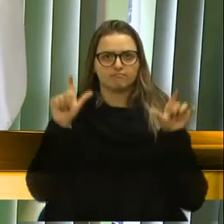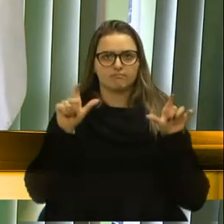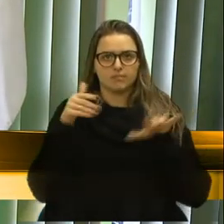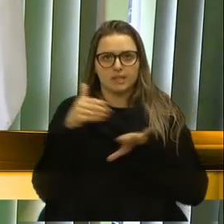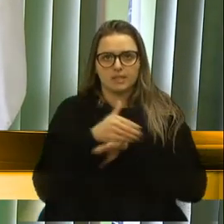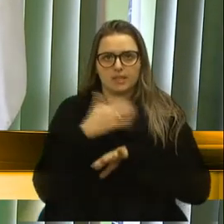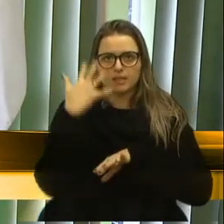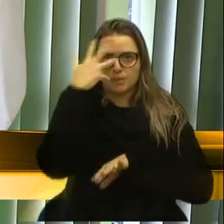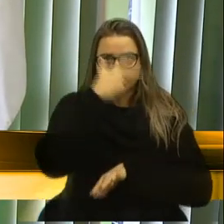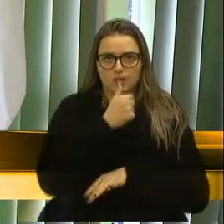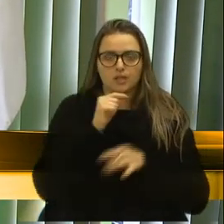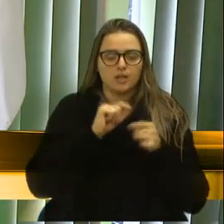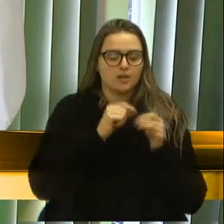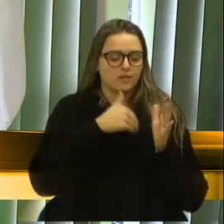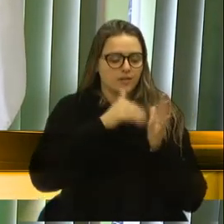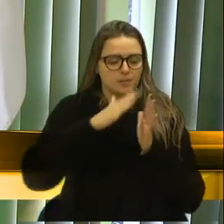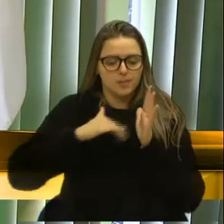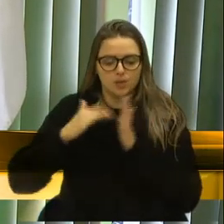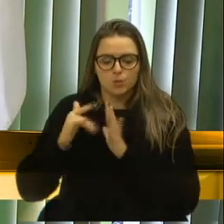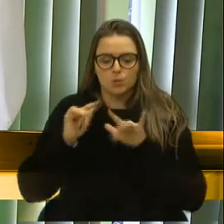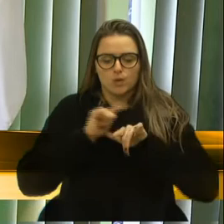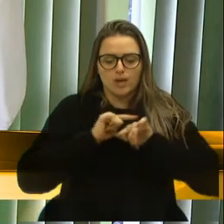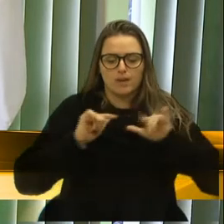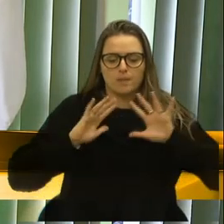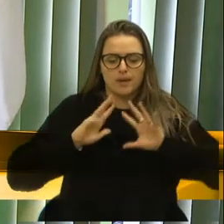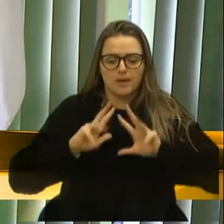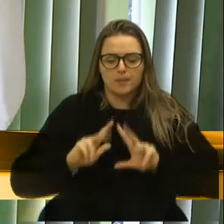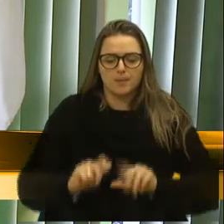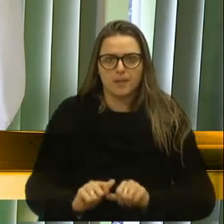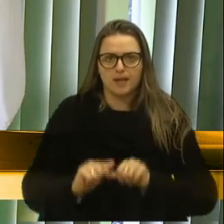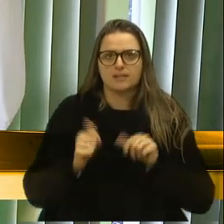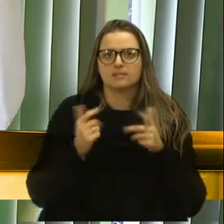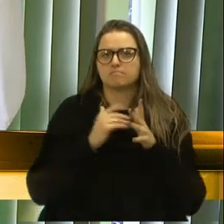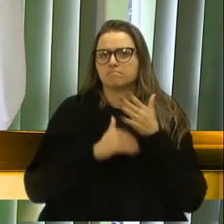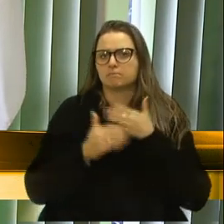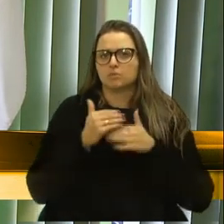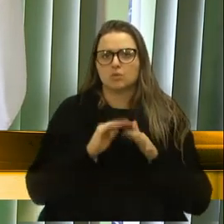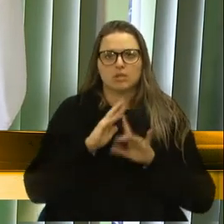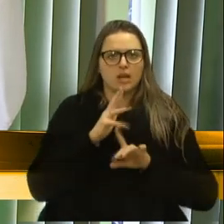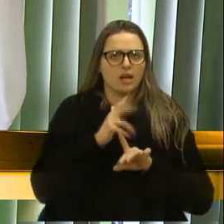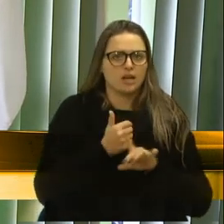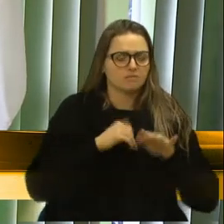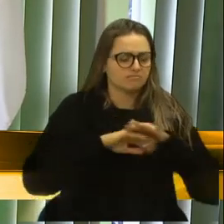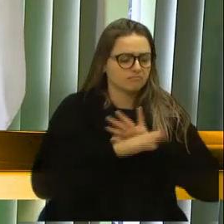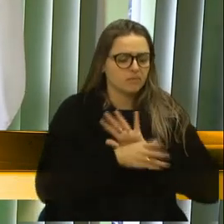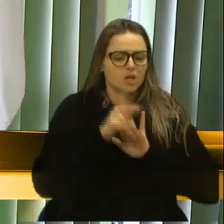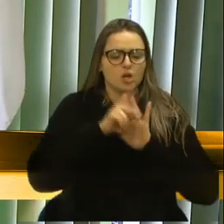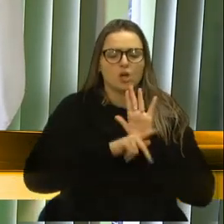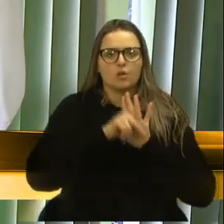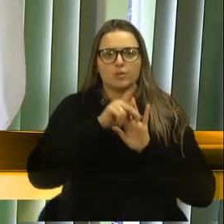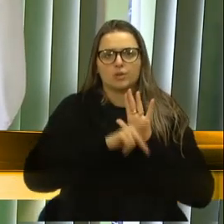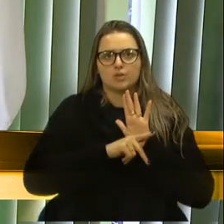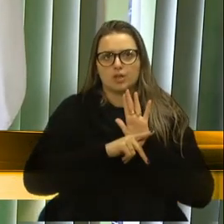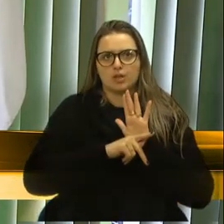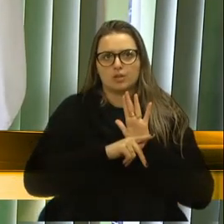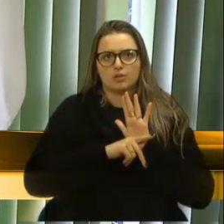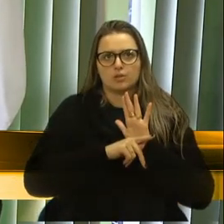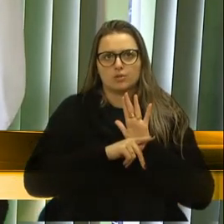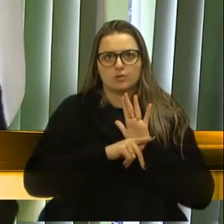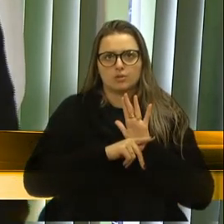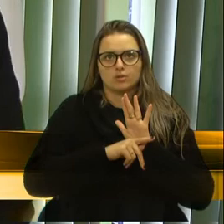pintura de cordão, foi feita limpeza na praça, plantação de árvores, muito lindo esse projeto aí do nosso